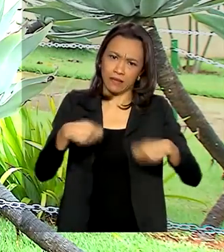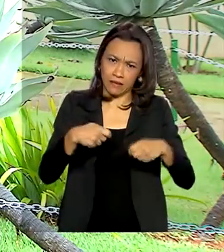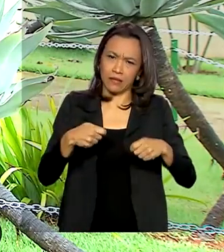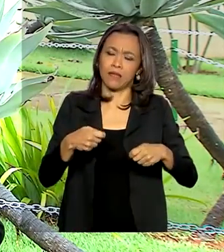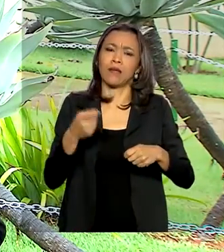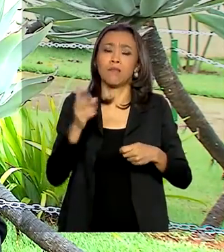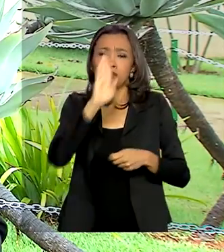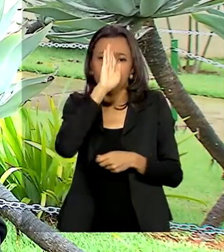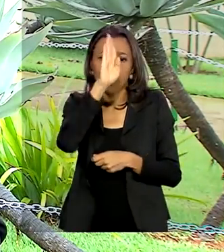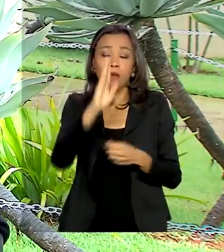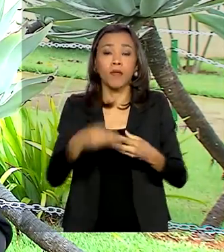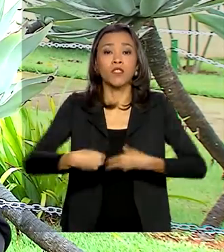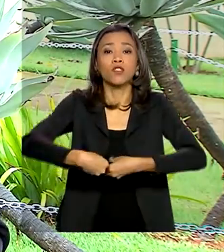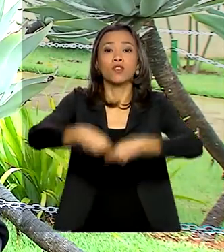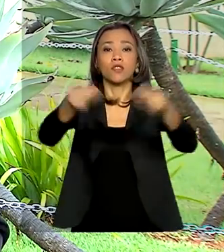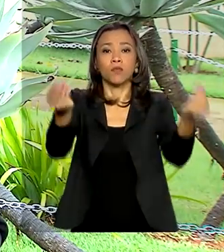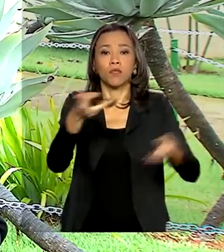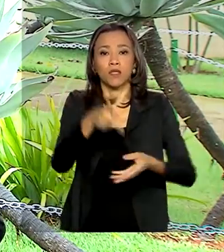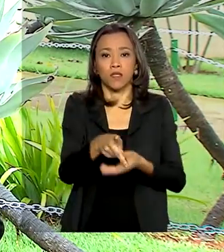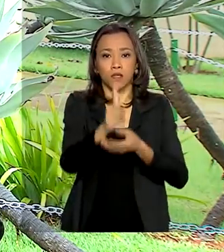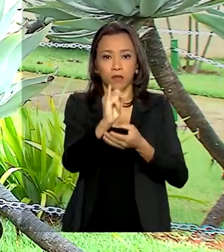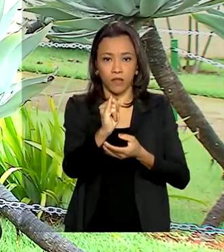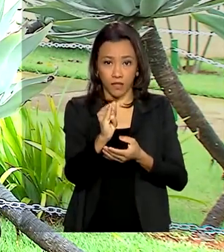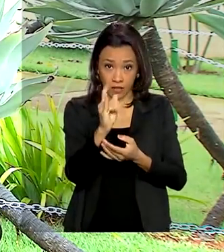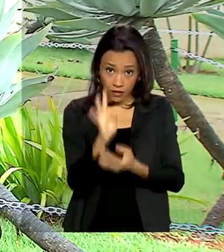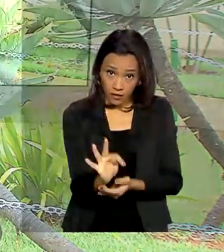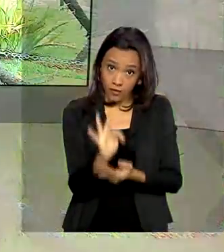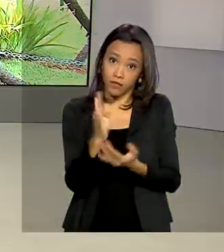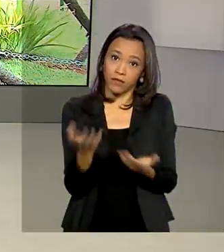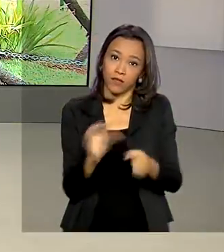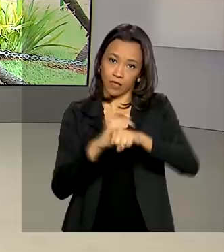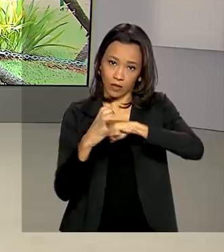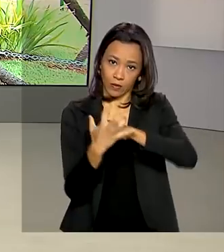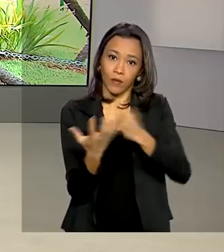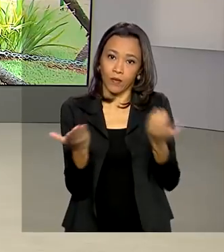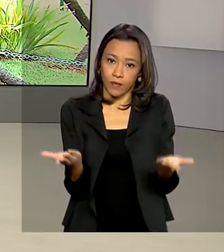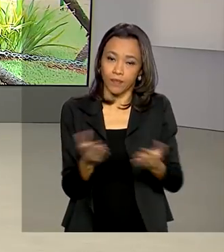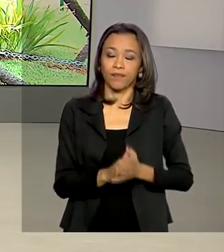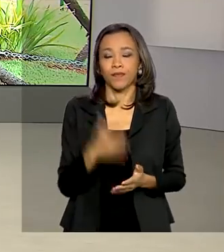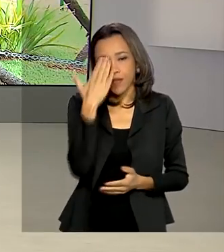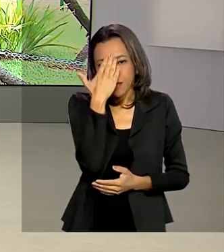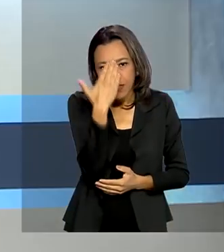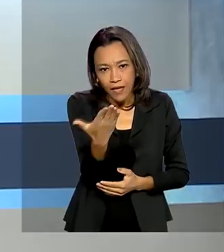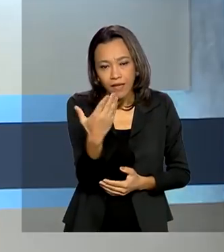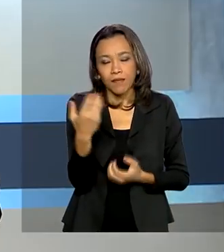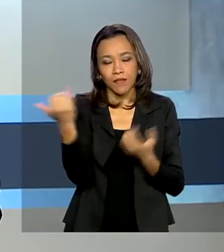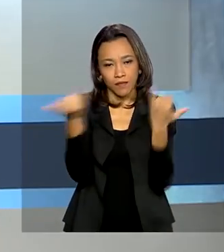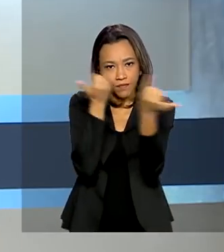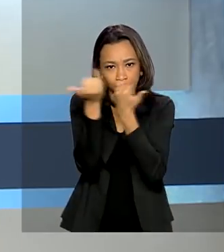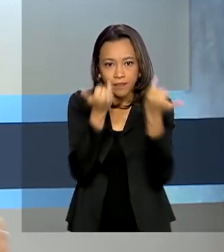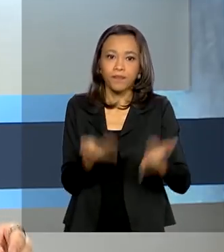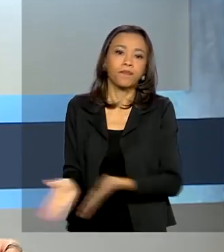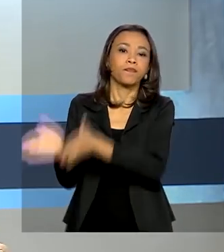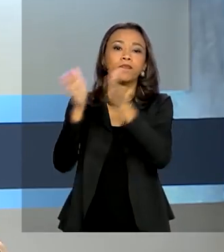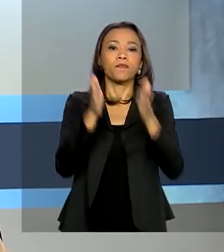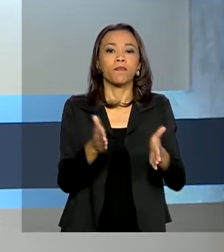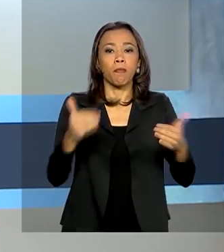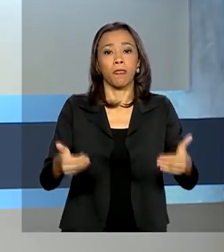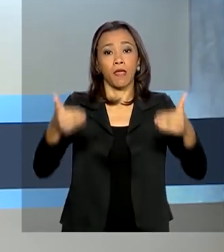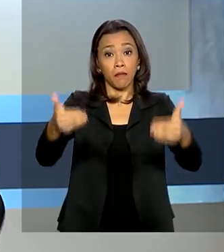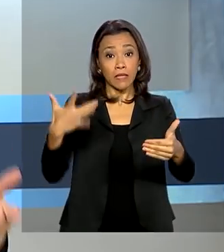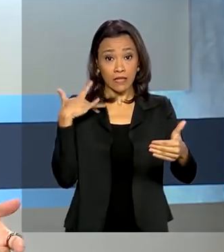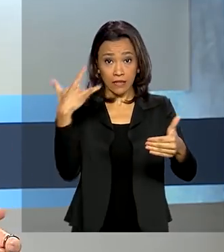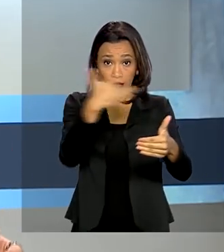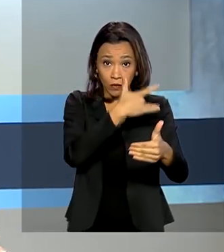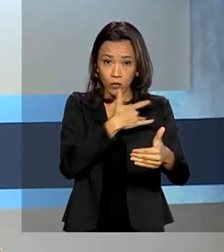de kits de testes do Covid-19. Renata. Tá certo, Glauco. Obrigada pelas suas informações. E olha, o Ministério da Saúde